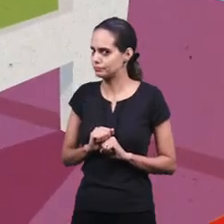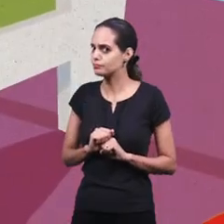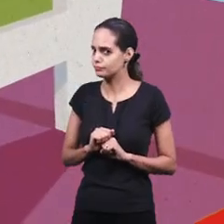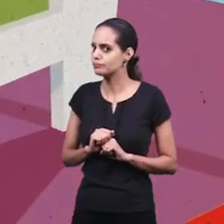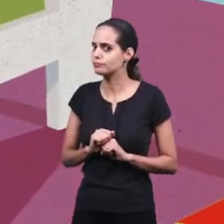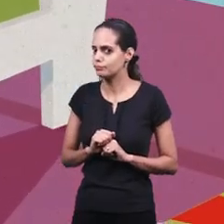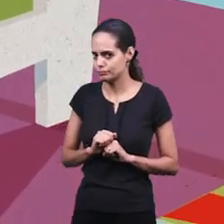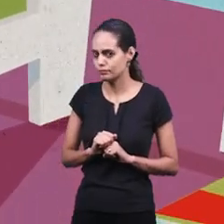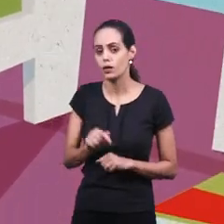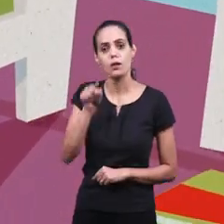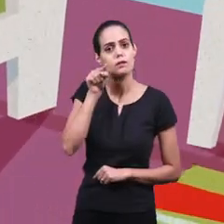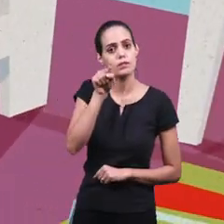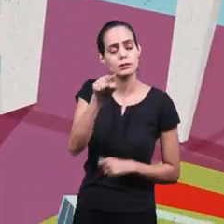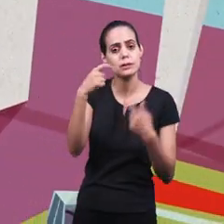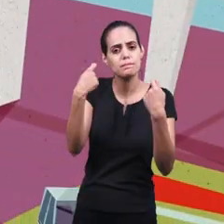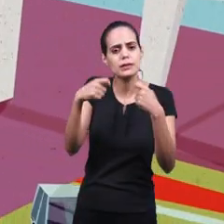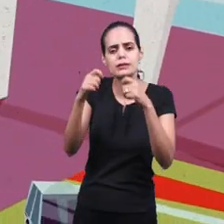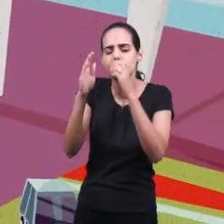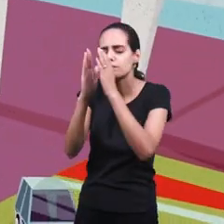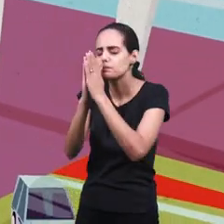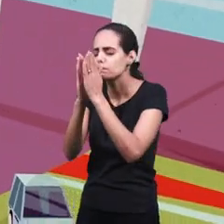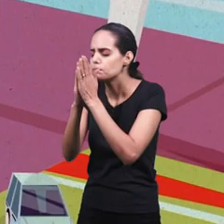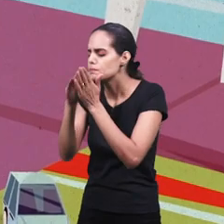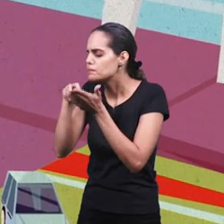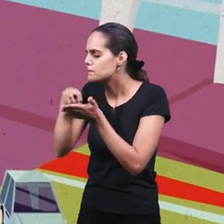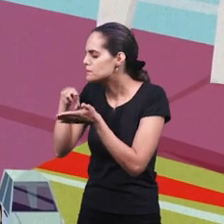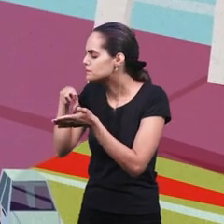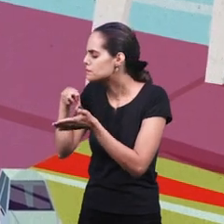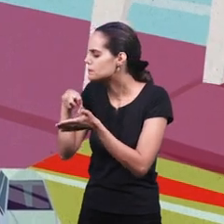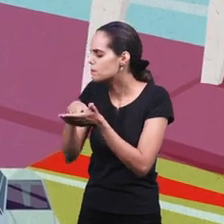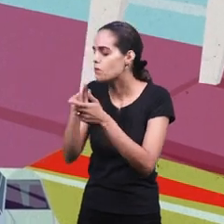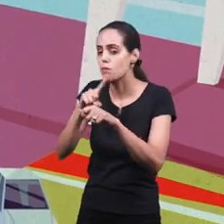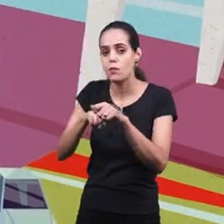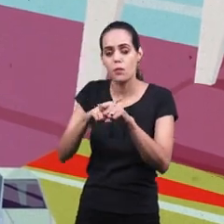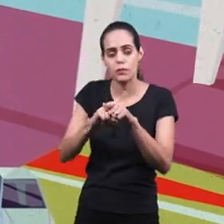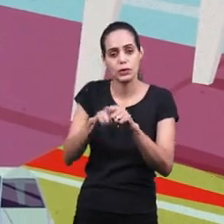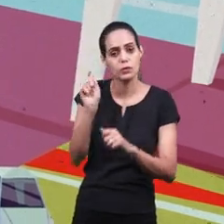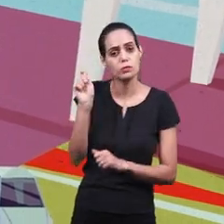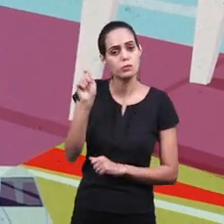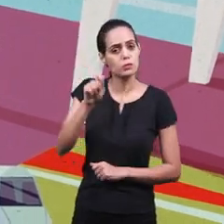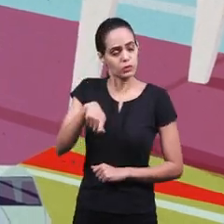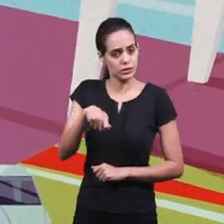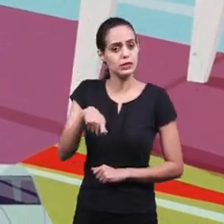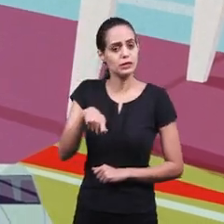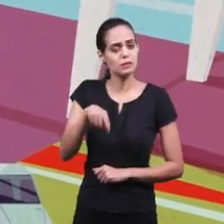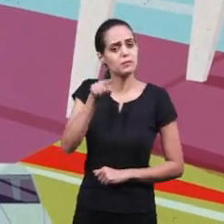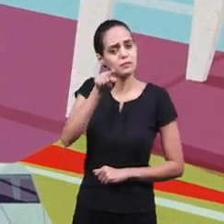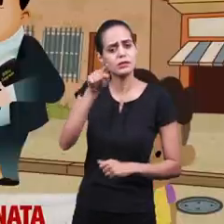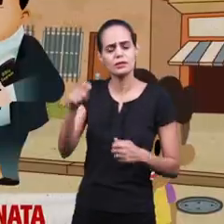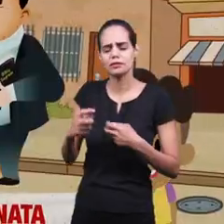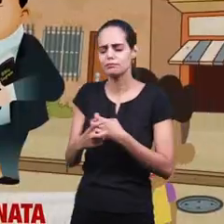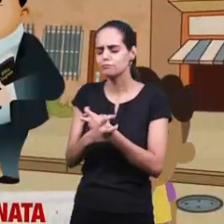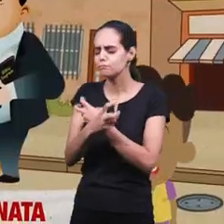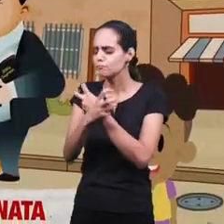Buscai ao Senhor enquanto se pode achar